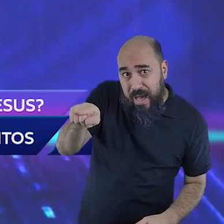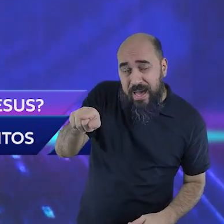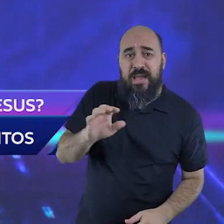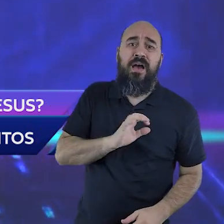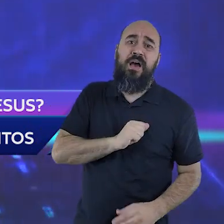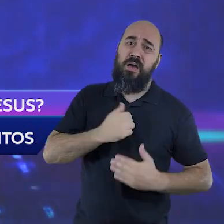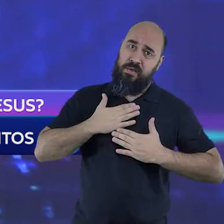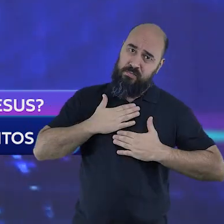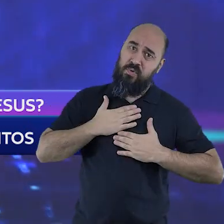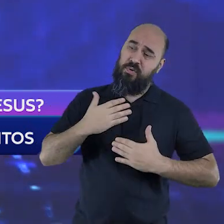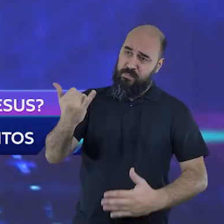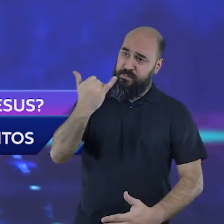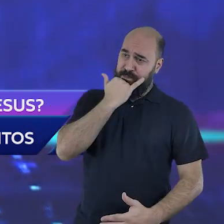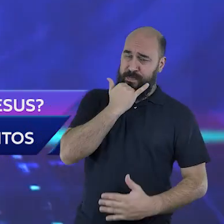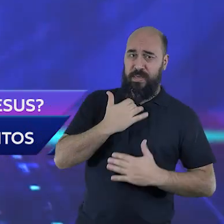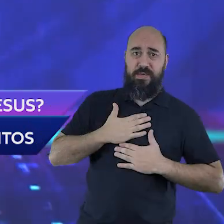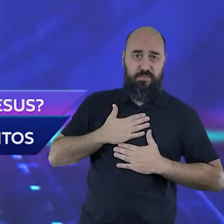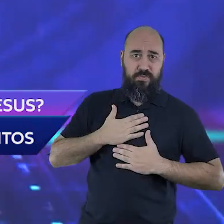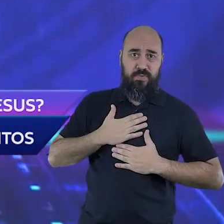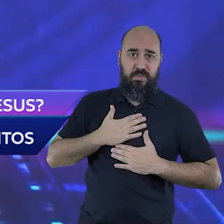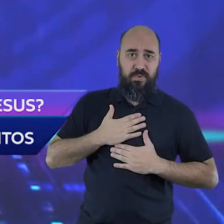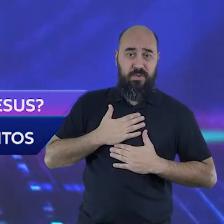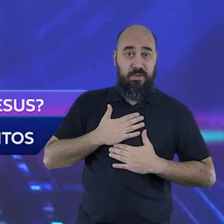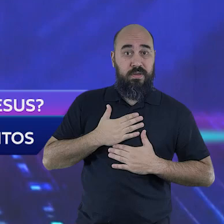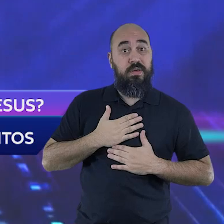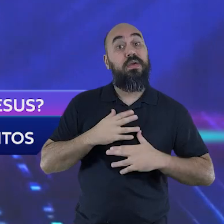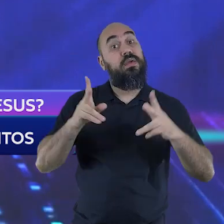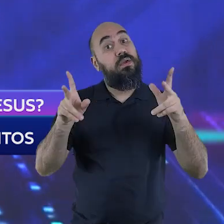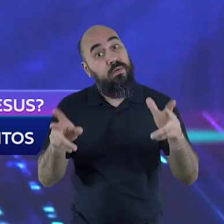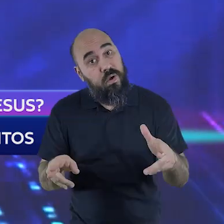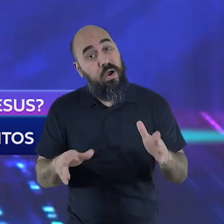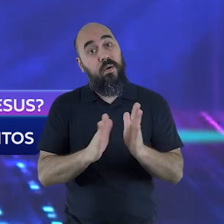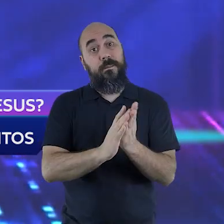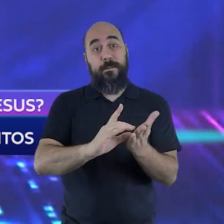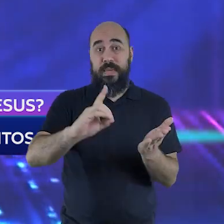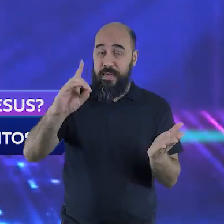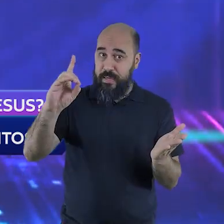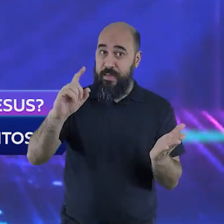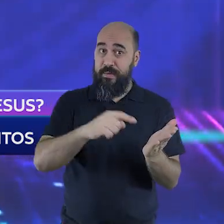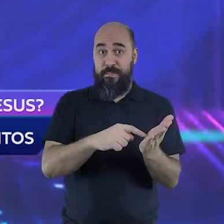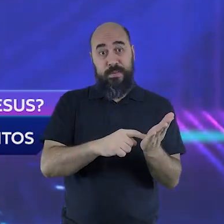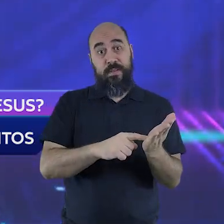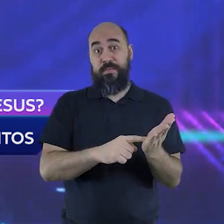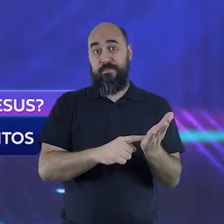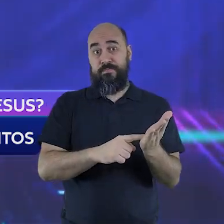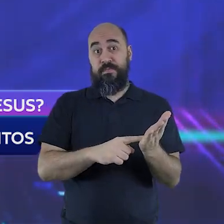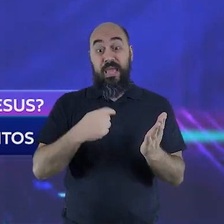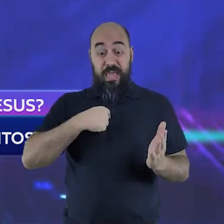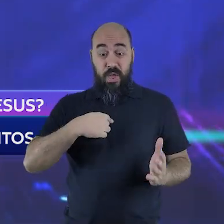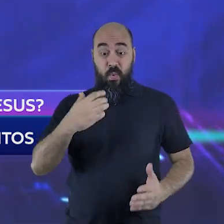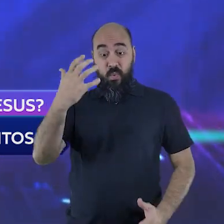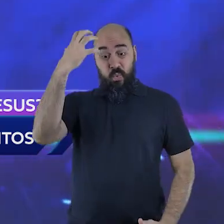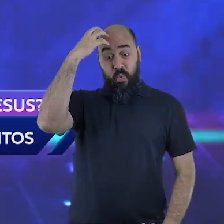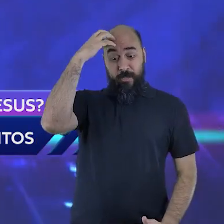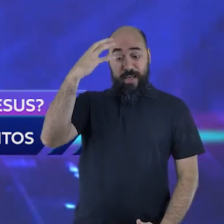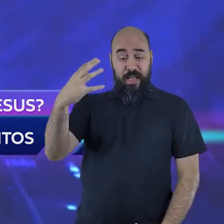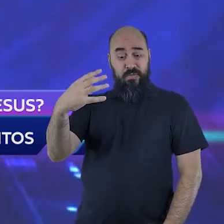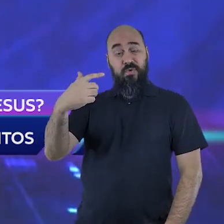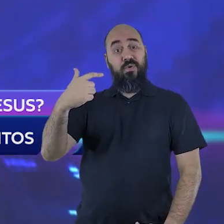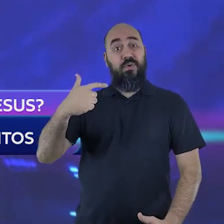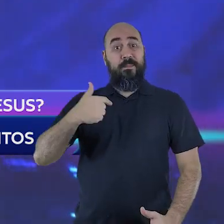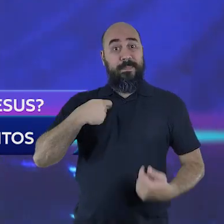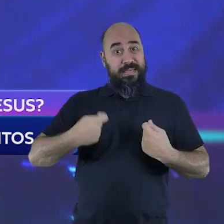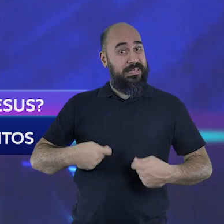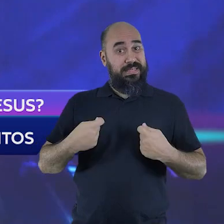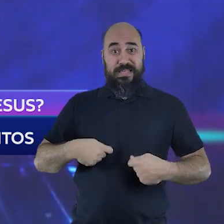perdoou. E o mesmo nós encontramos na Bíblia. Há um gesto de amor vindo do próprio Senhor,